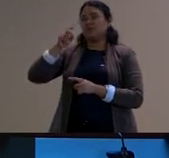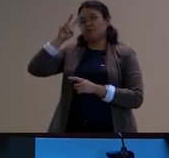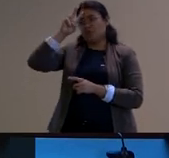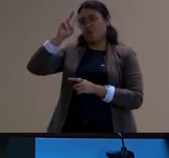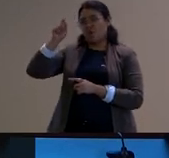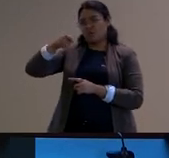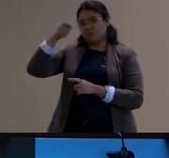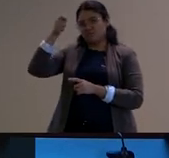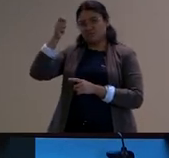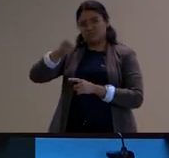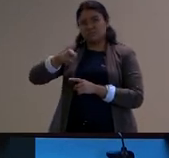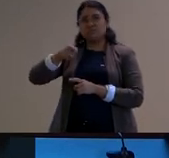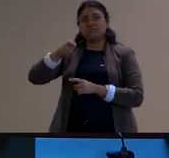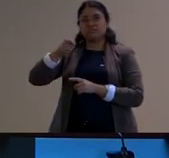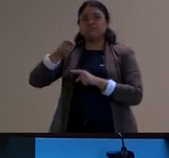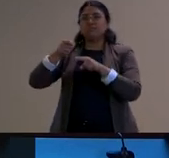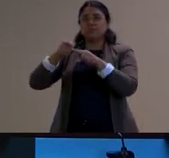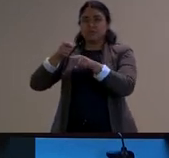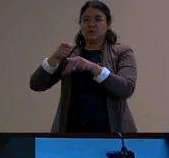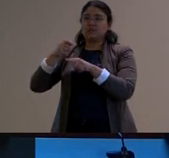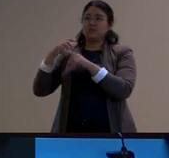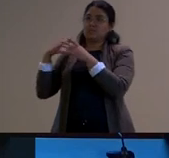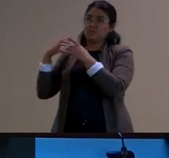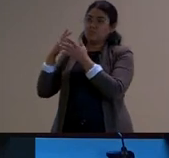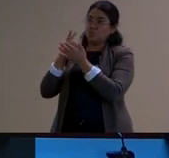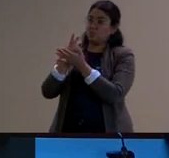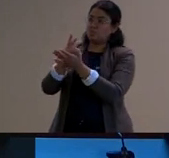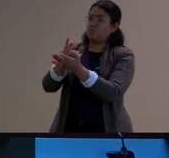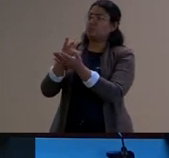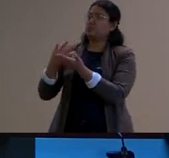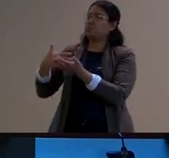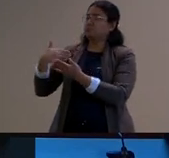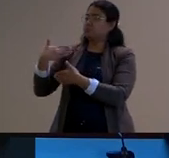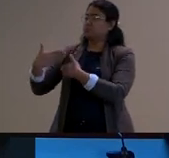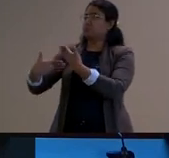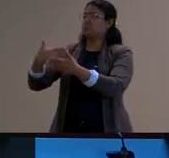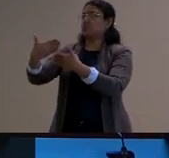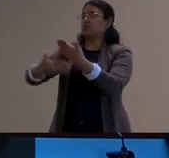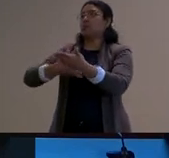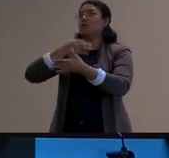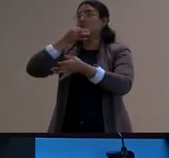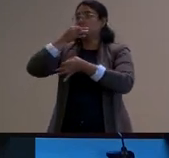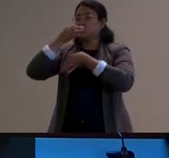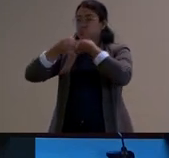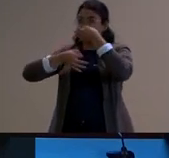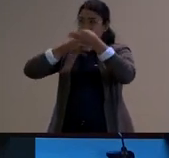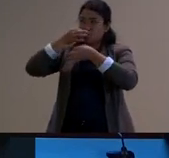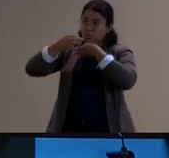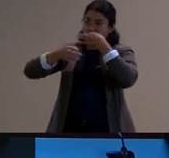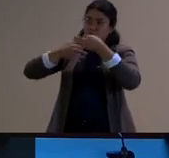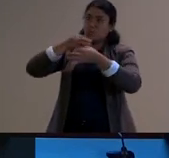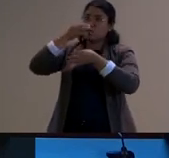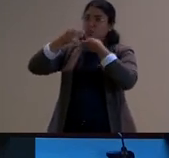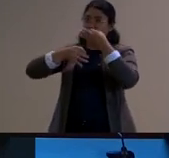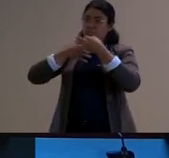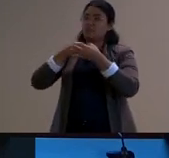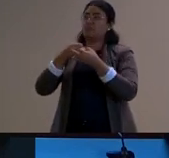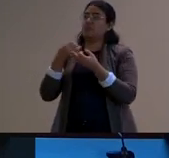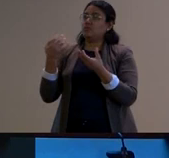possibilitando a continuidade a partir de uma sugestão ou do termo que ele usa que é de um